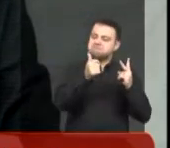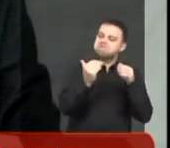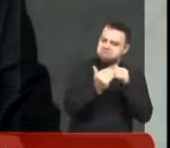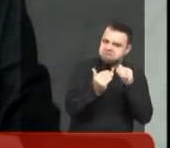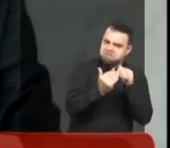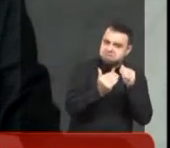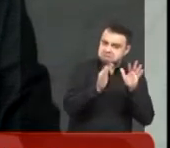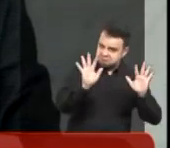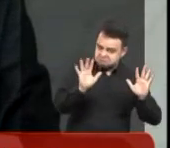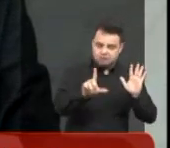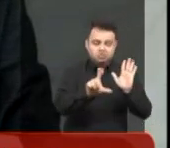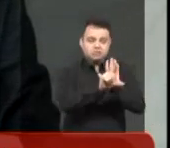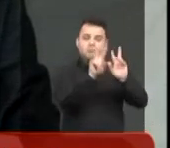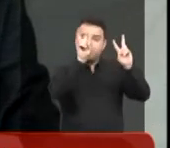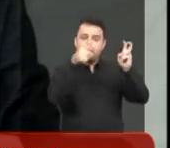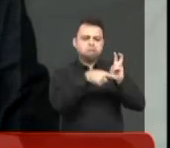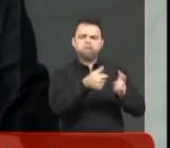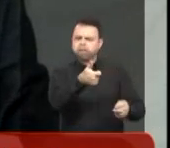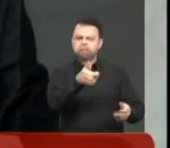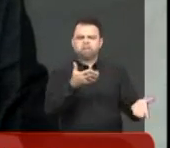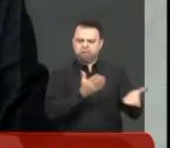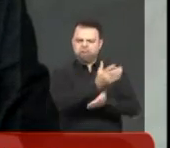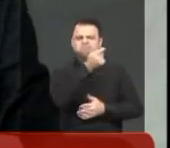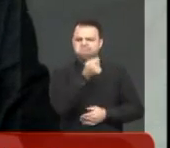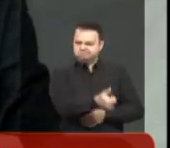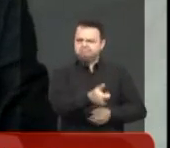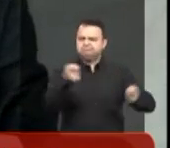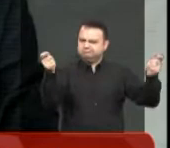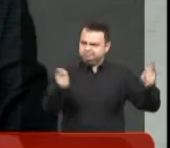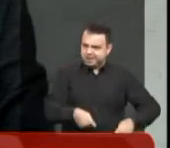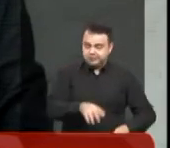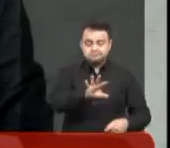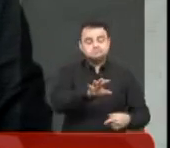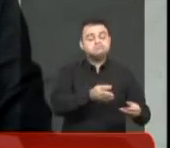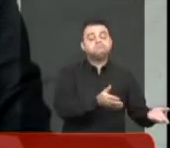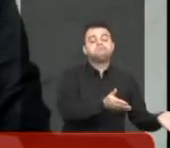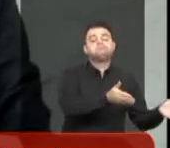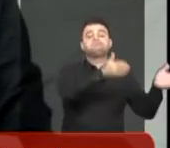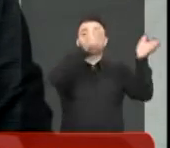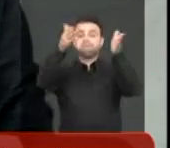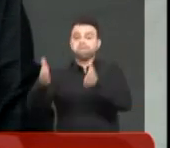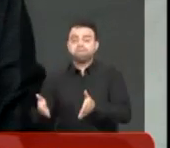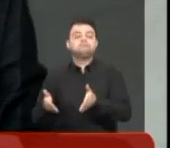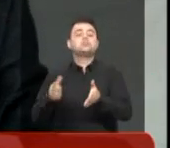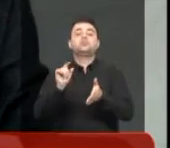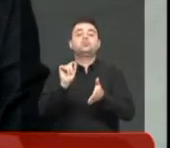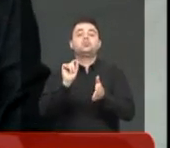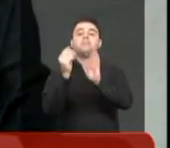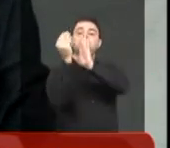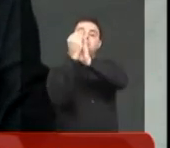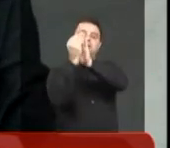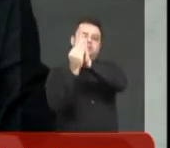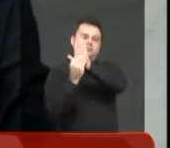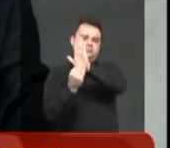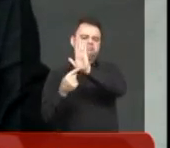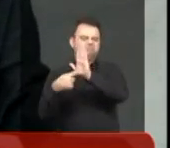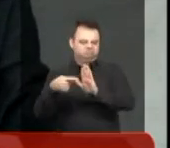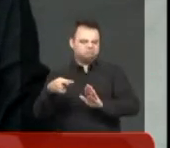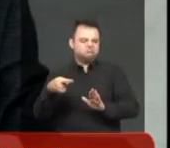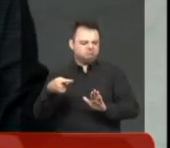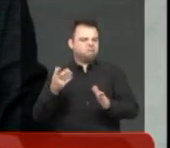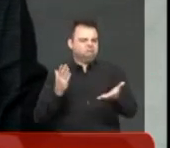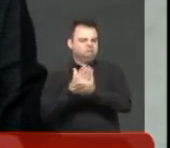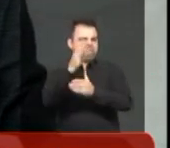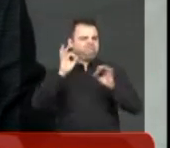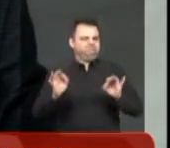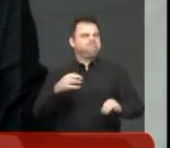votos favoráveis. Então, quanto à legalidade, acho que não vai haver problema. Não havendo problema quanto à legalidade, quanto ao mérito, eu acho que muito